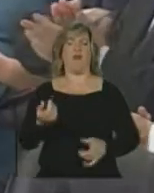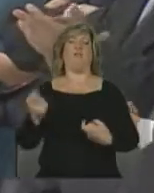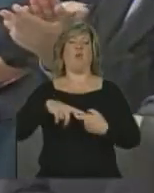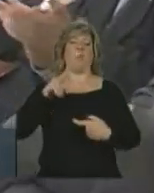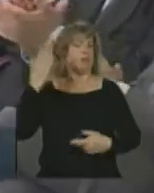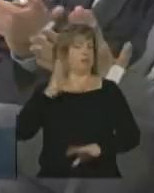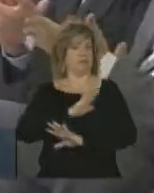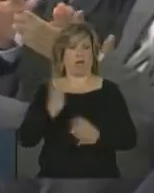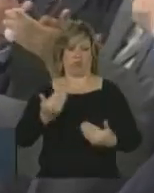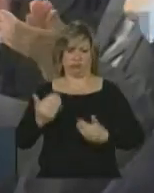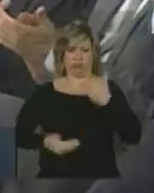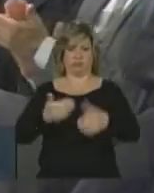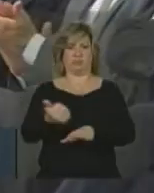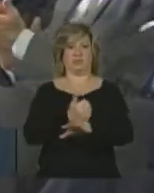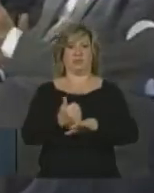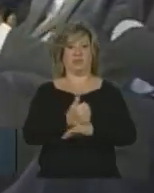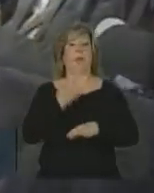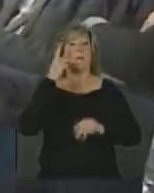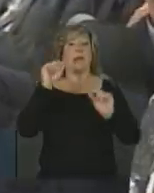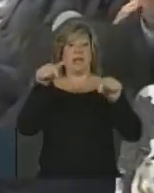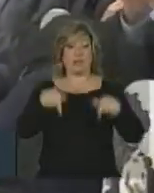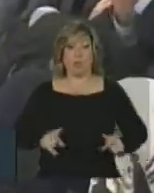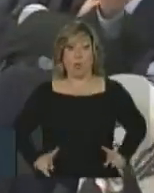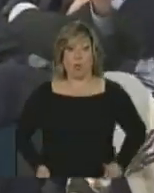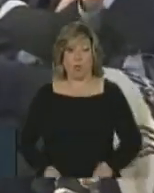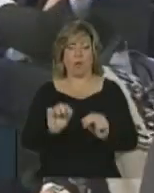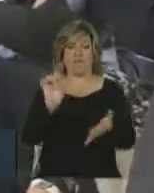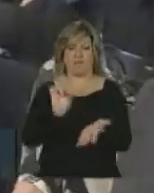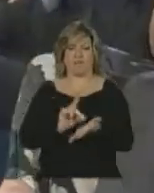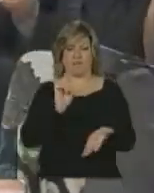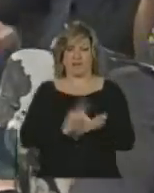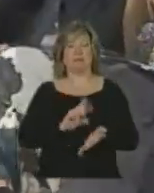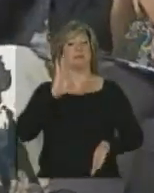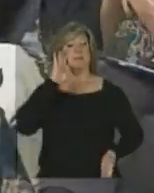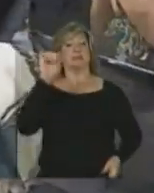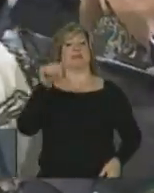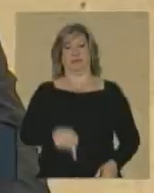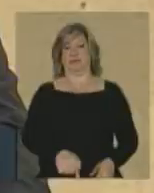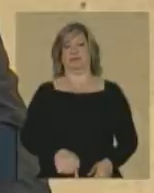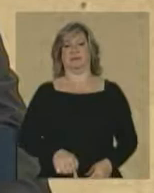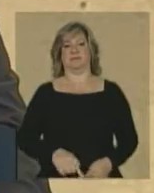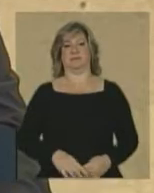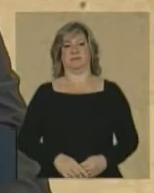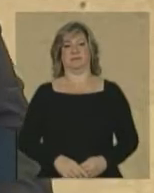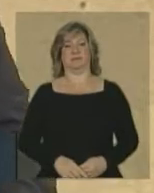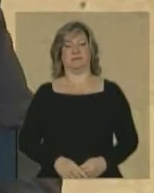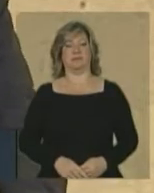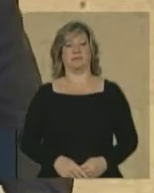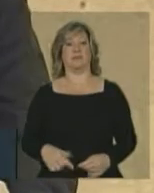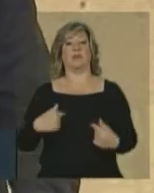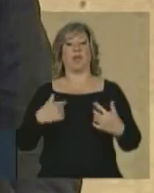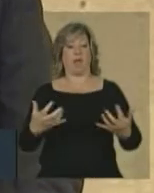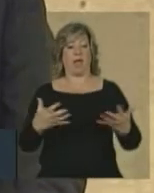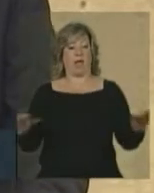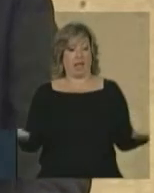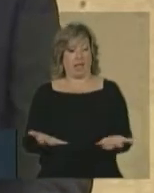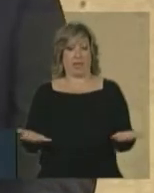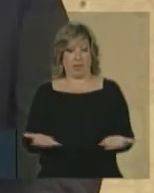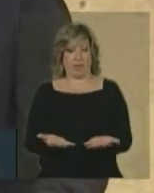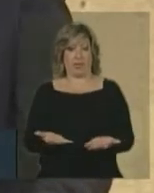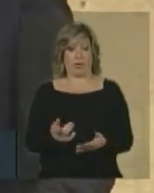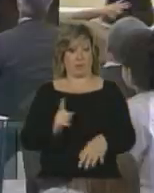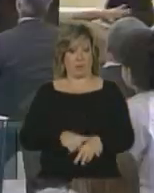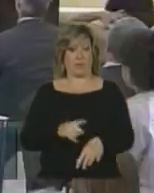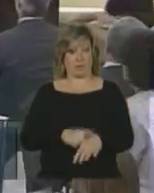E para que ele não nos abandone, a verdade é peça fundamental. Quero, nesse momento, Sra. Presidenta,